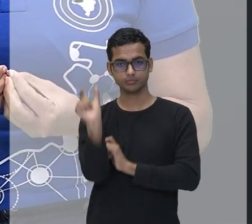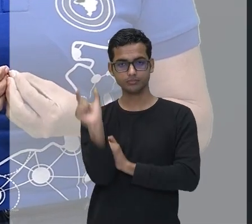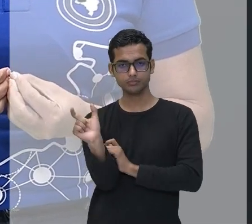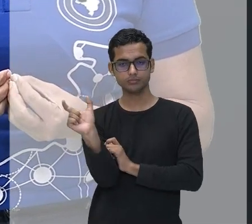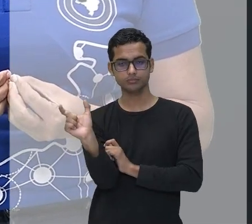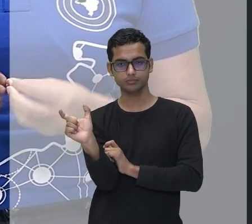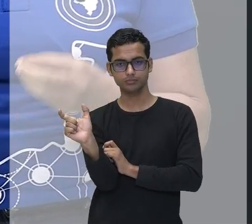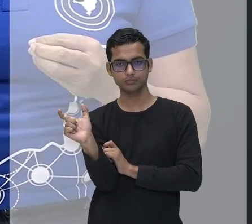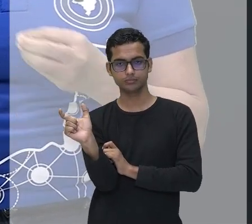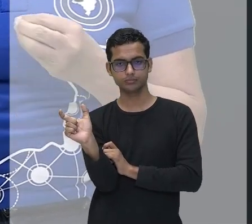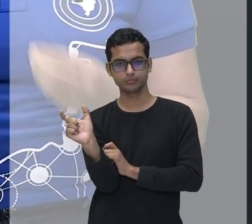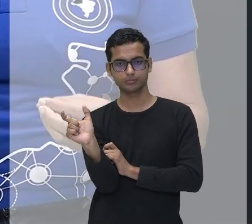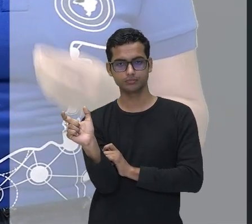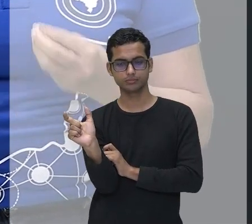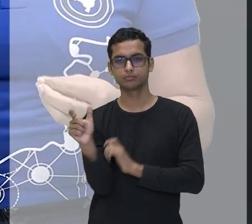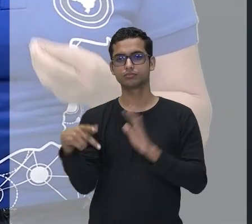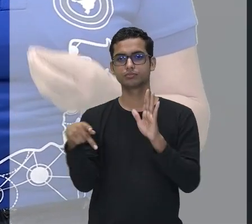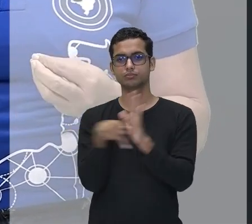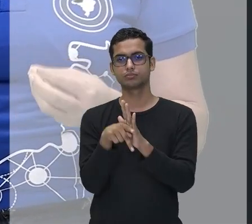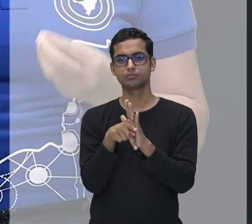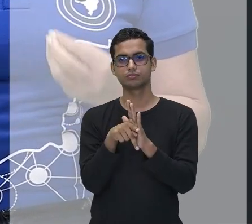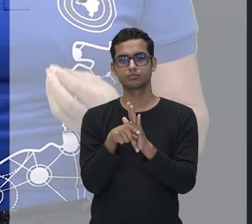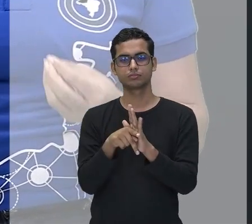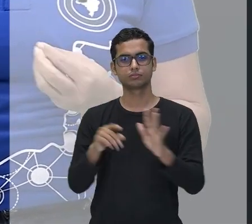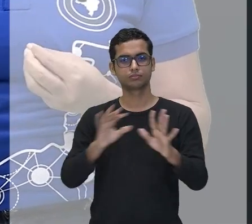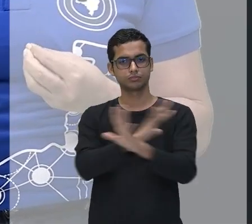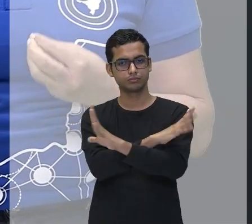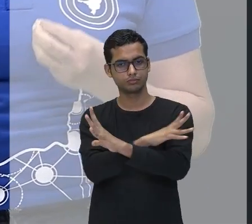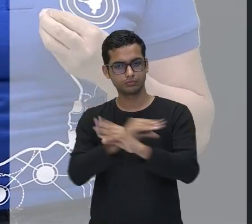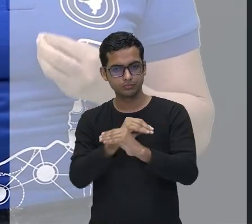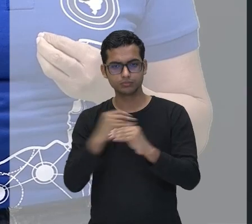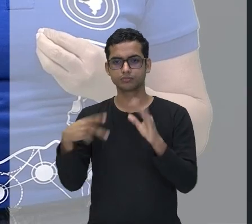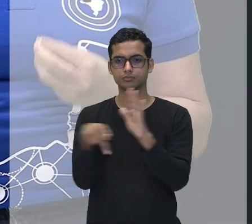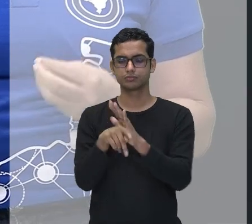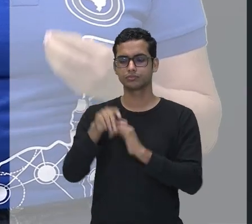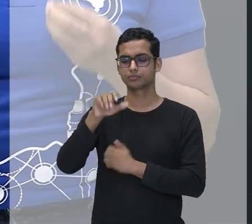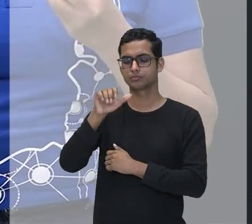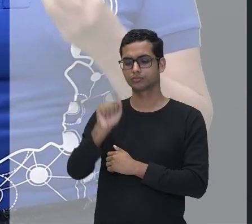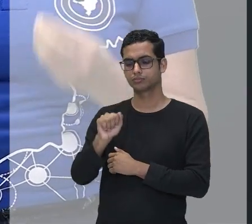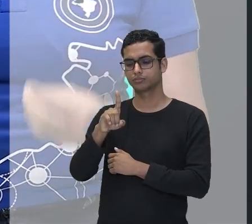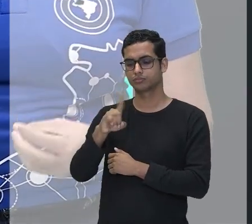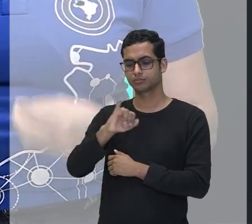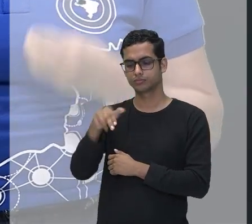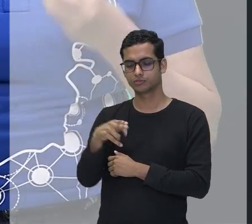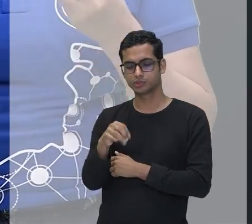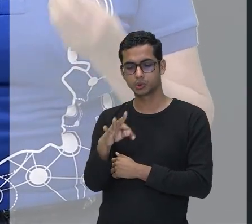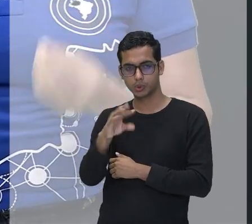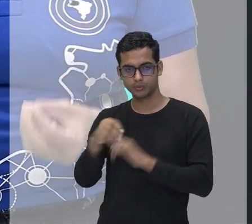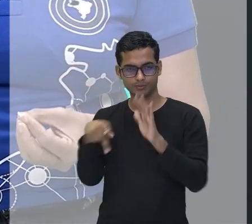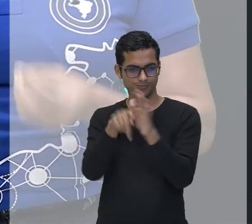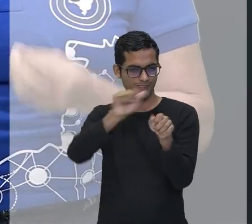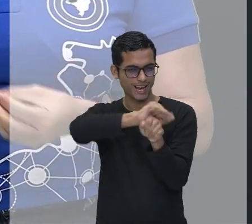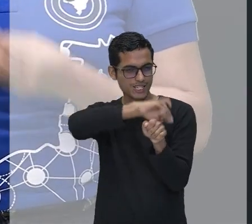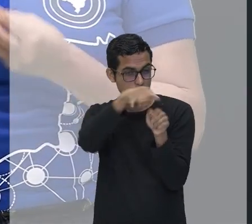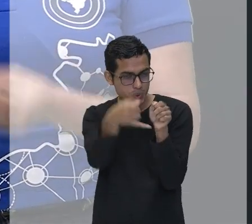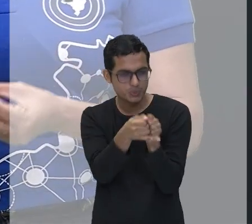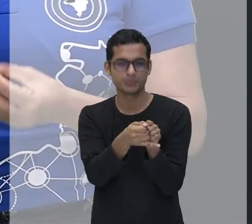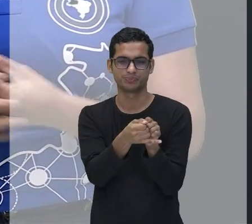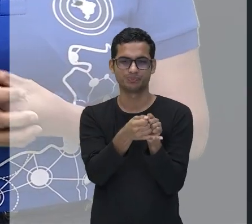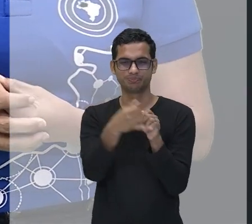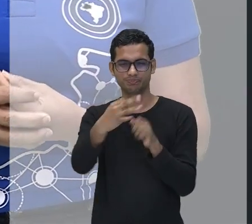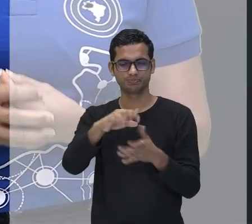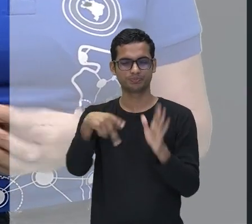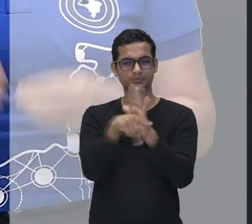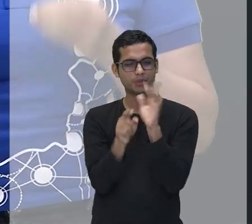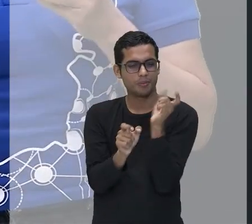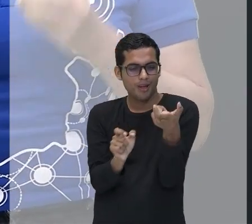vamos chamar, que são essas palavras que vão acompanhar o substantivo, eles também, se for feminino, irão